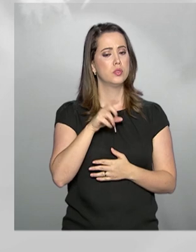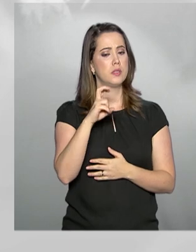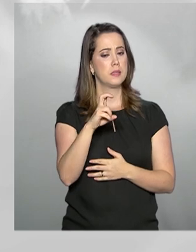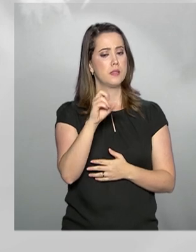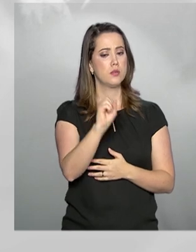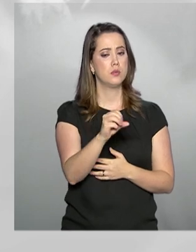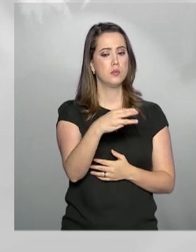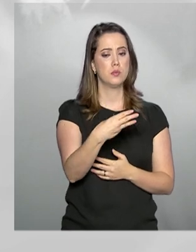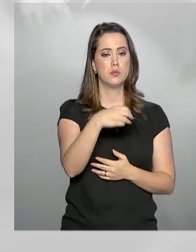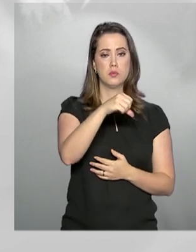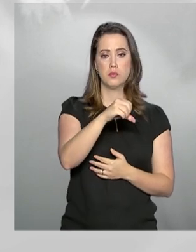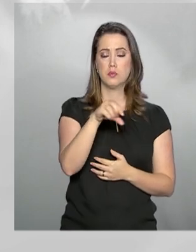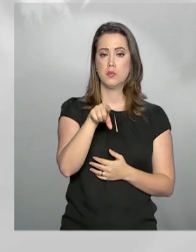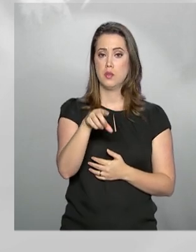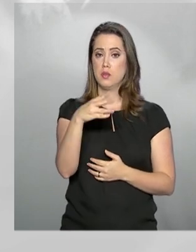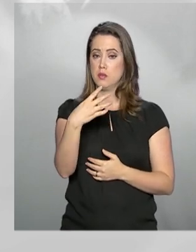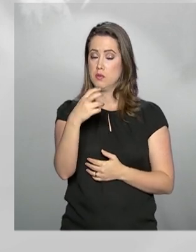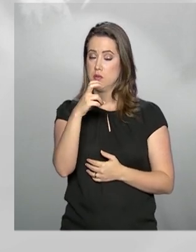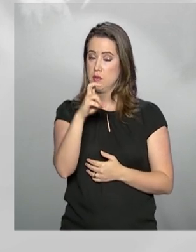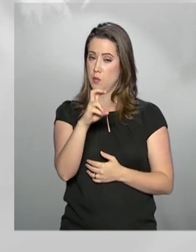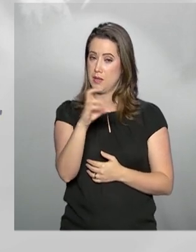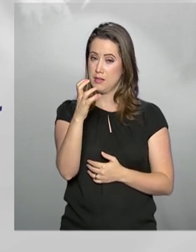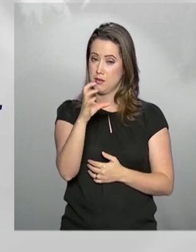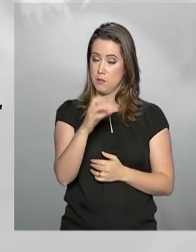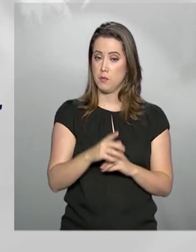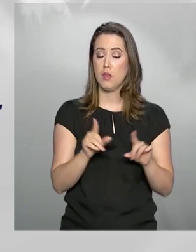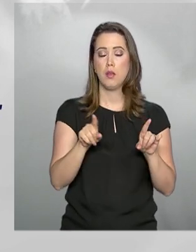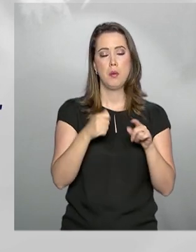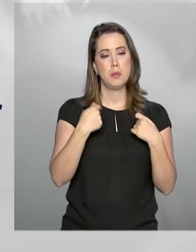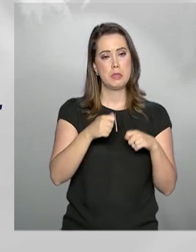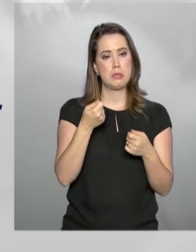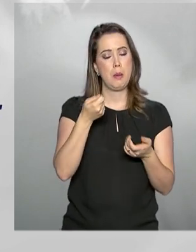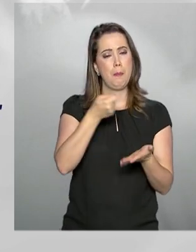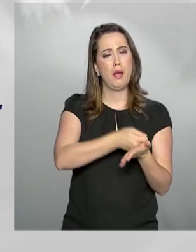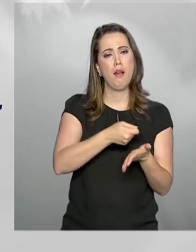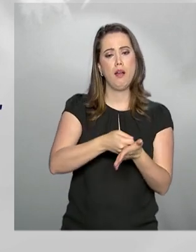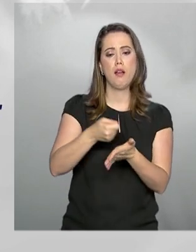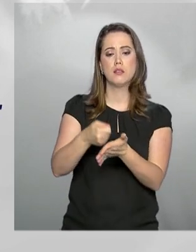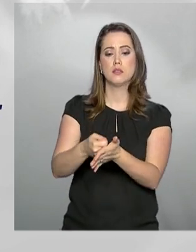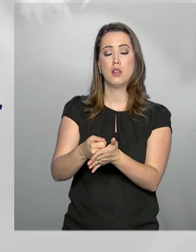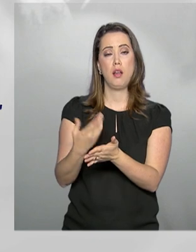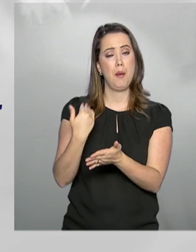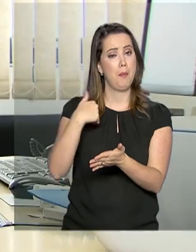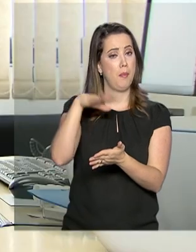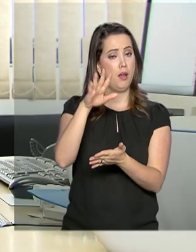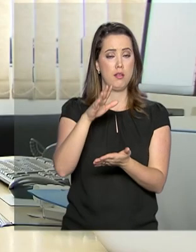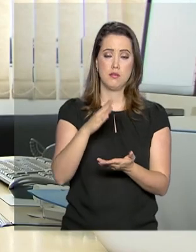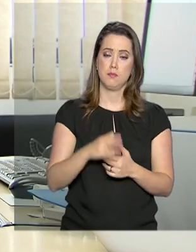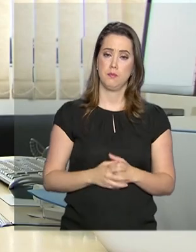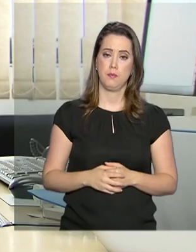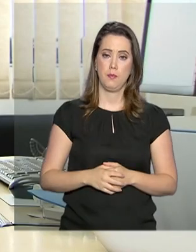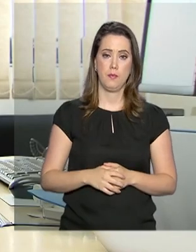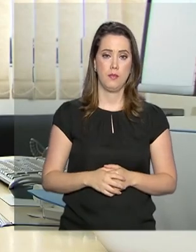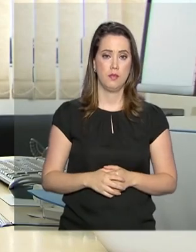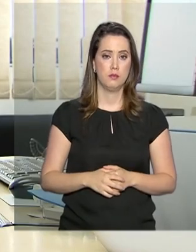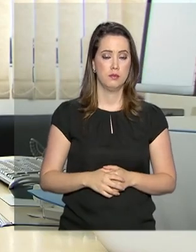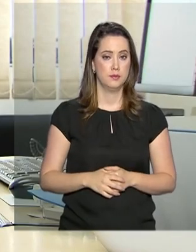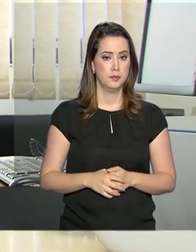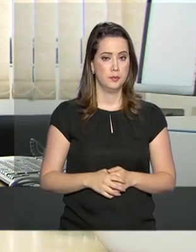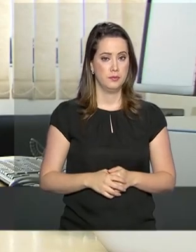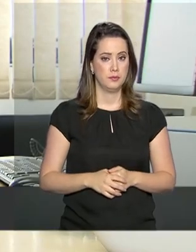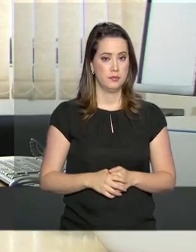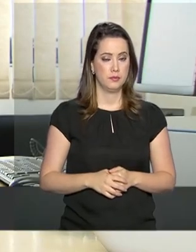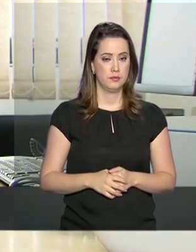$ 5.839,45, terá de contribuir com o sistema complementar. Fazer com que os servidores